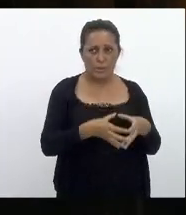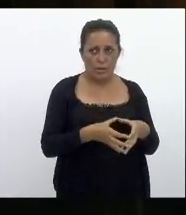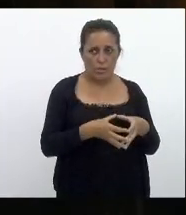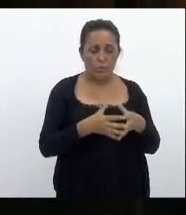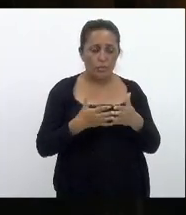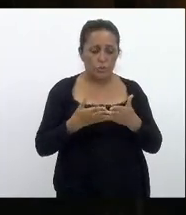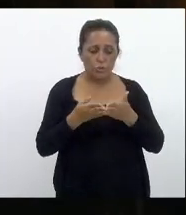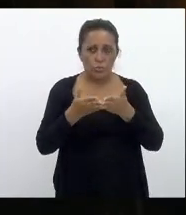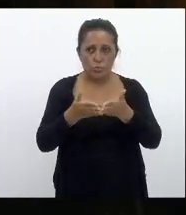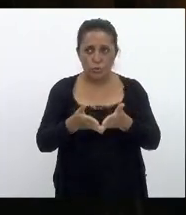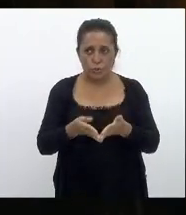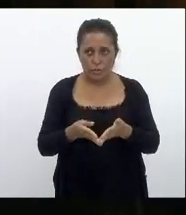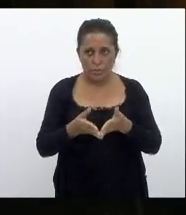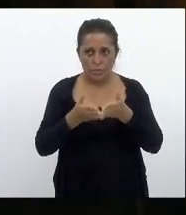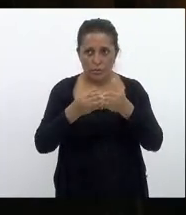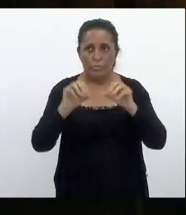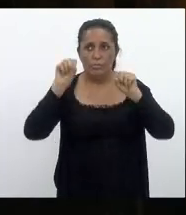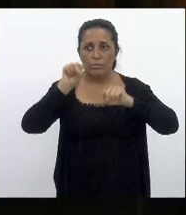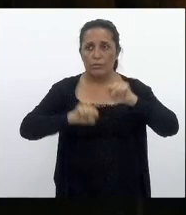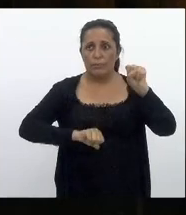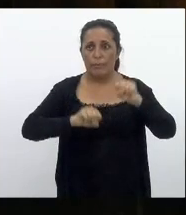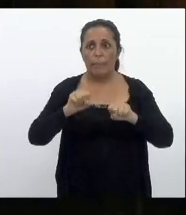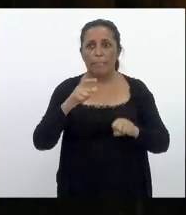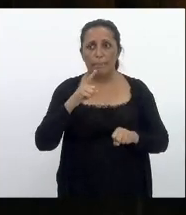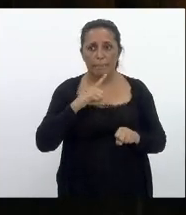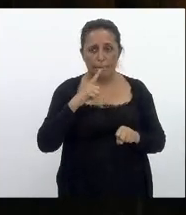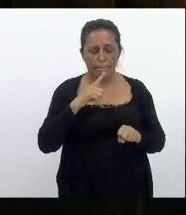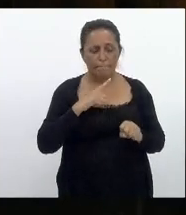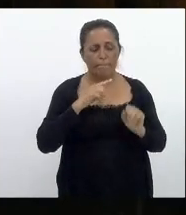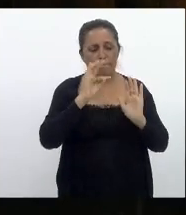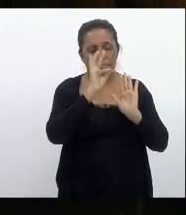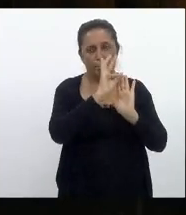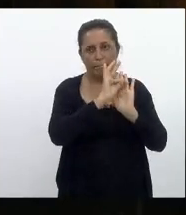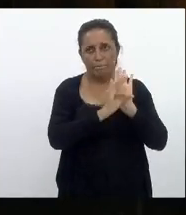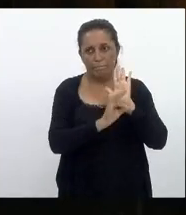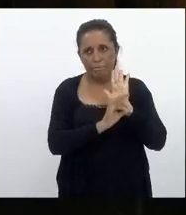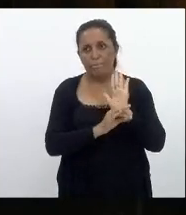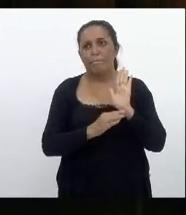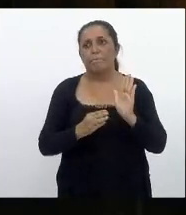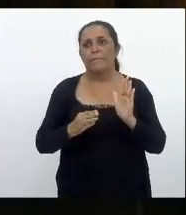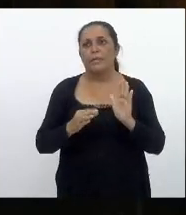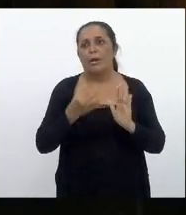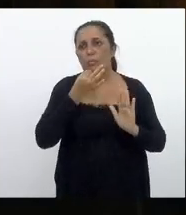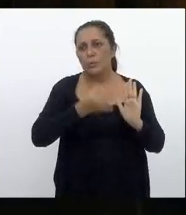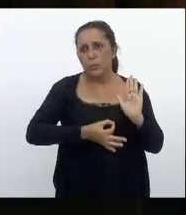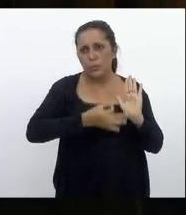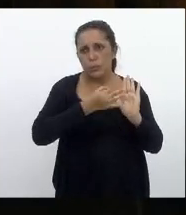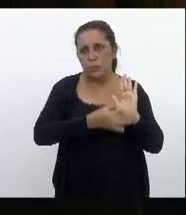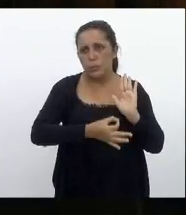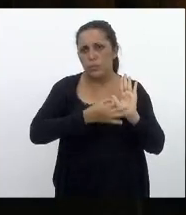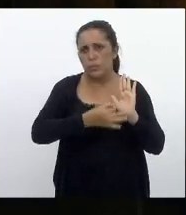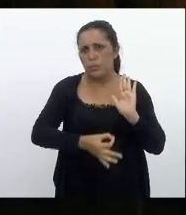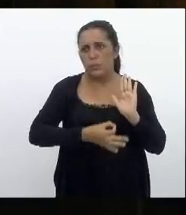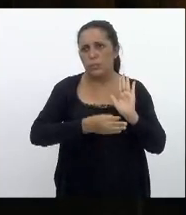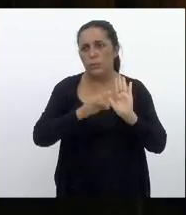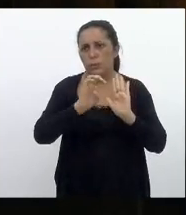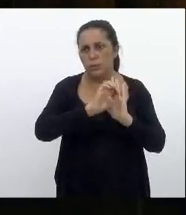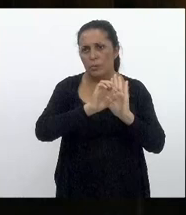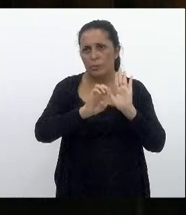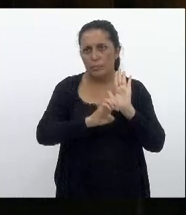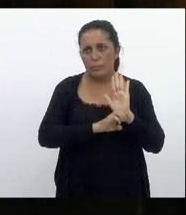naval termos encaminhados sugestões de emendas a este